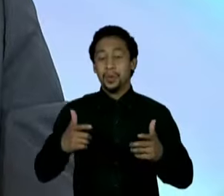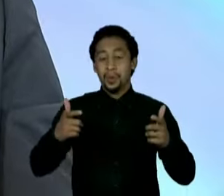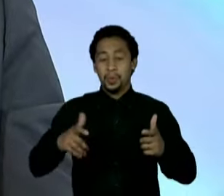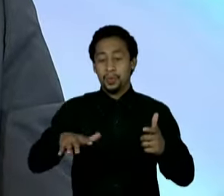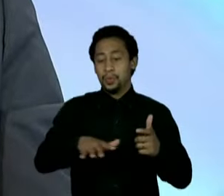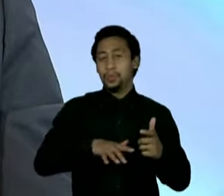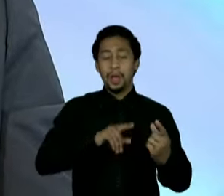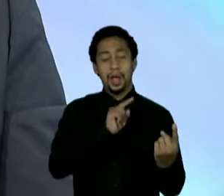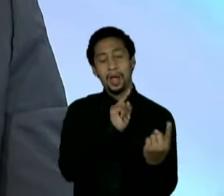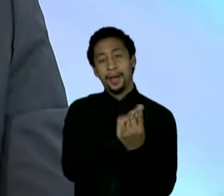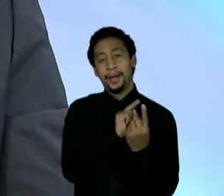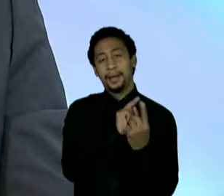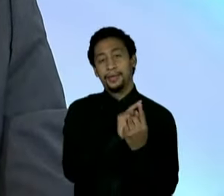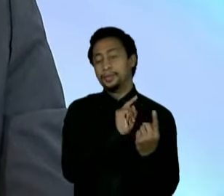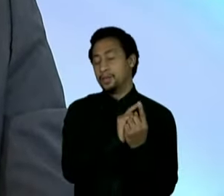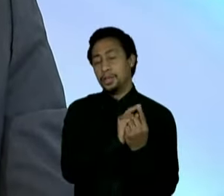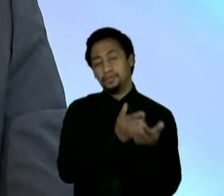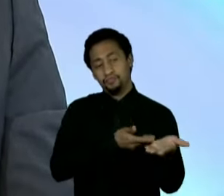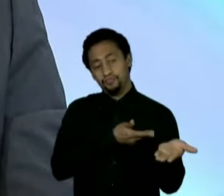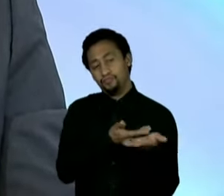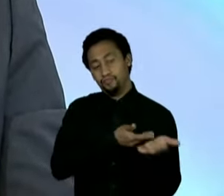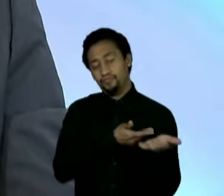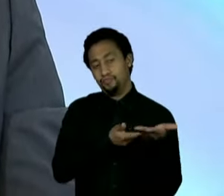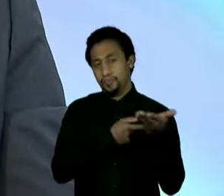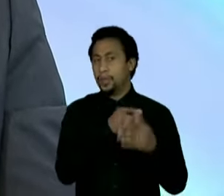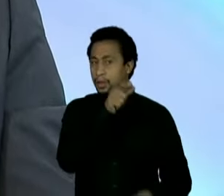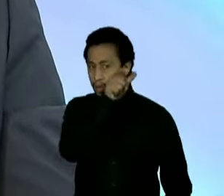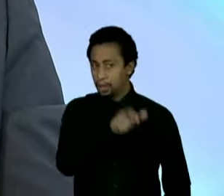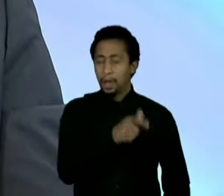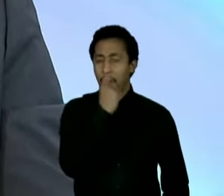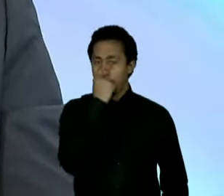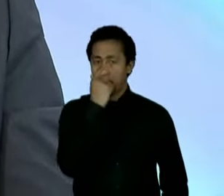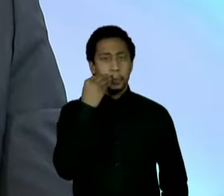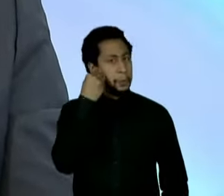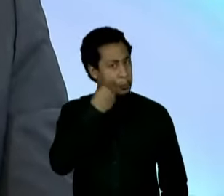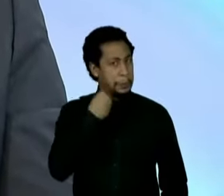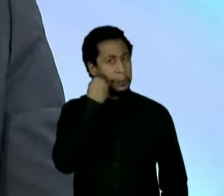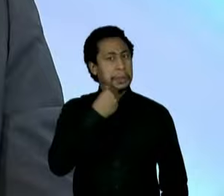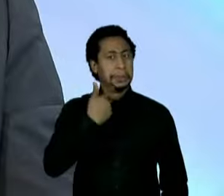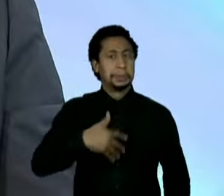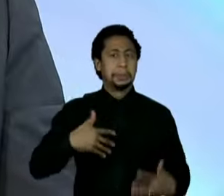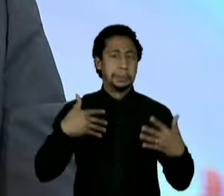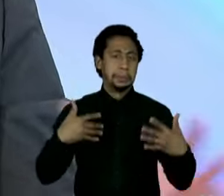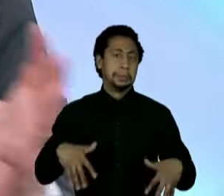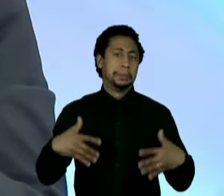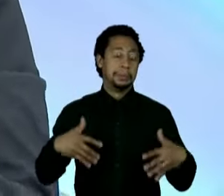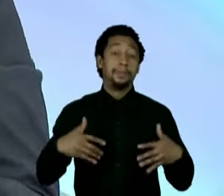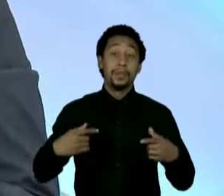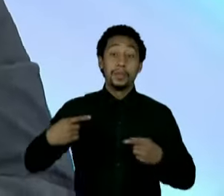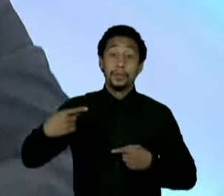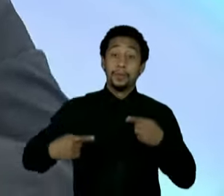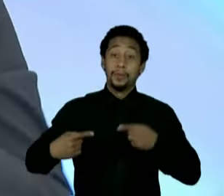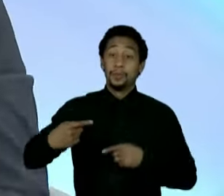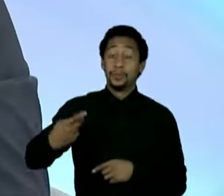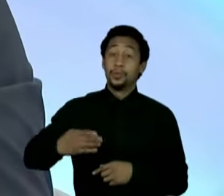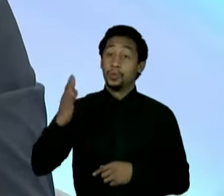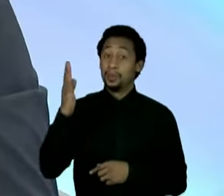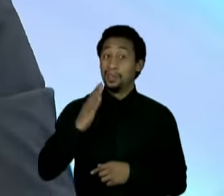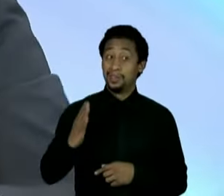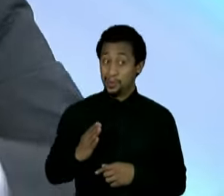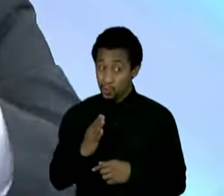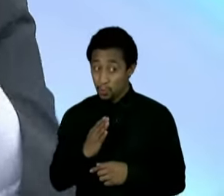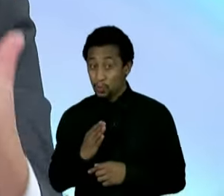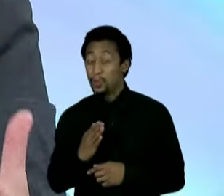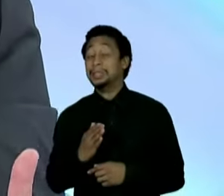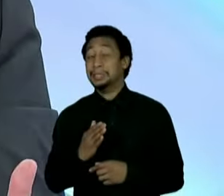eu tenho conversado muito com ele, é um homem muito experiente, eu sempre falo que na política do Brasil nós vamos ter poucas pessoas com a experiência que ele